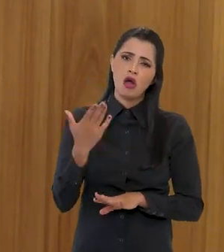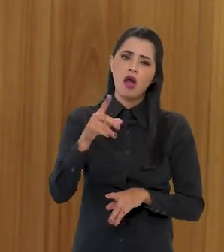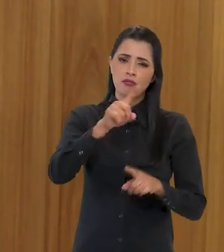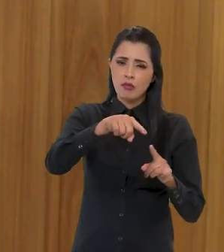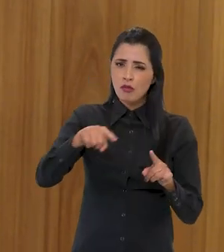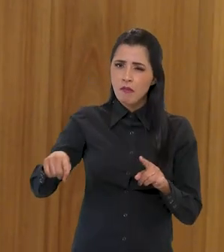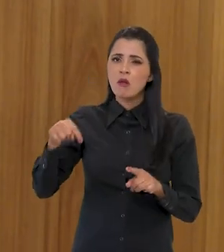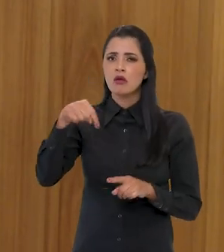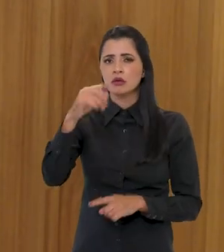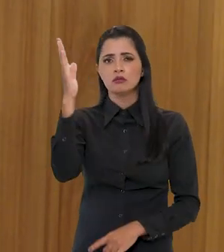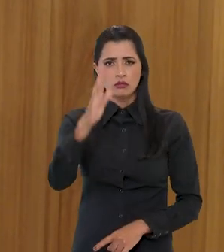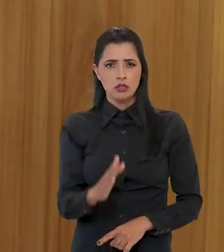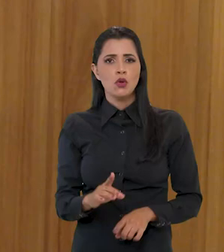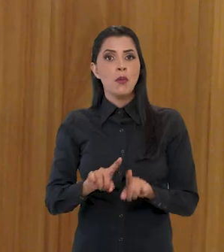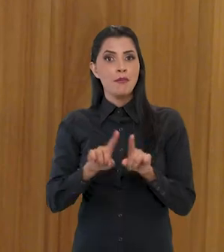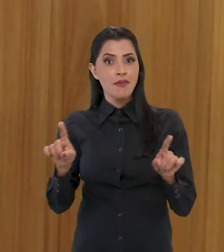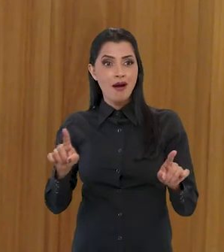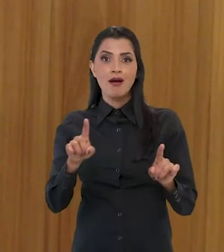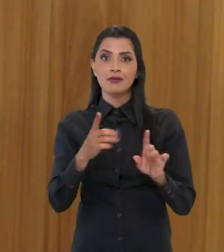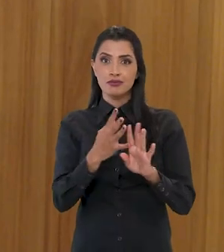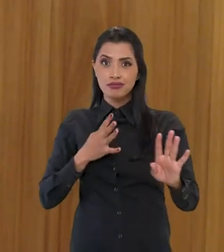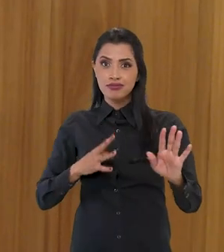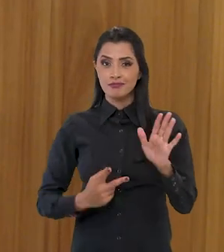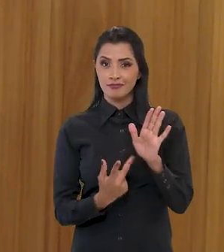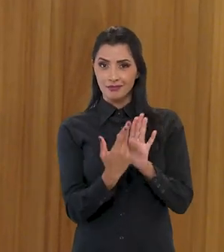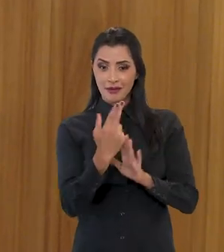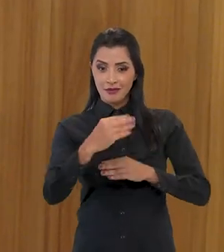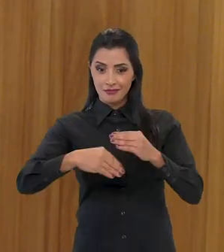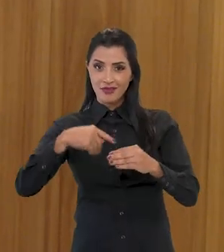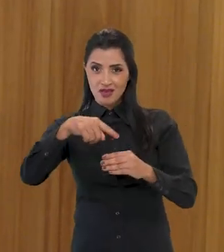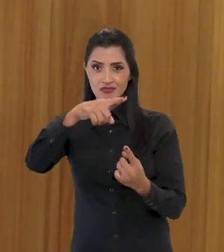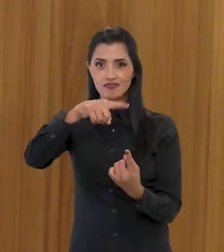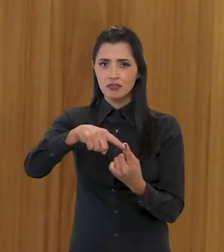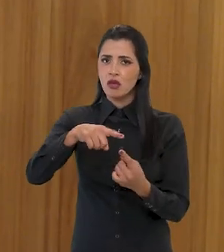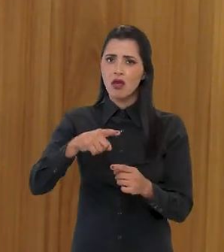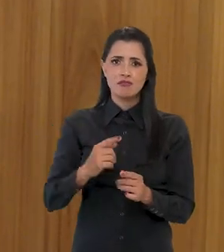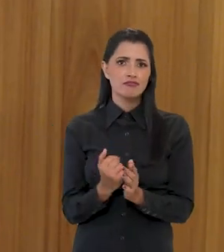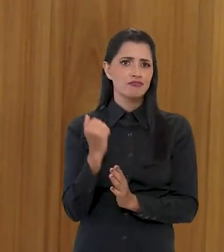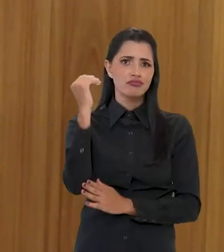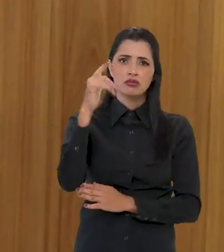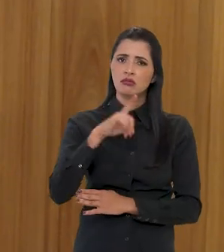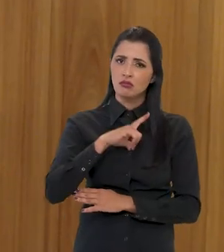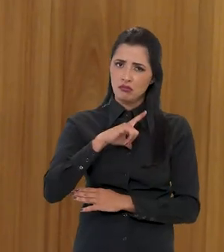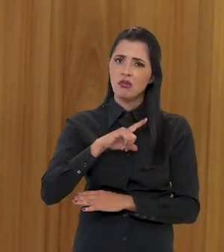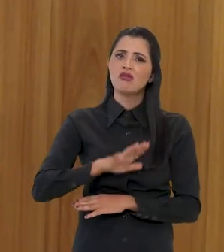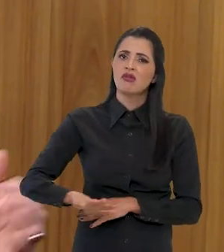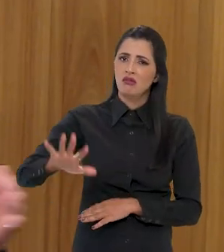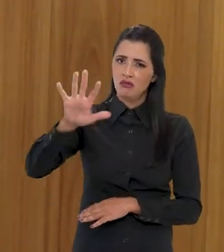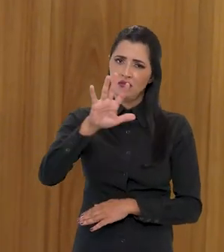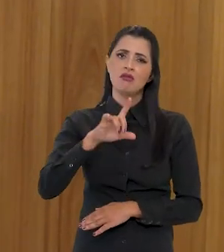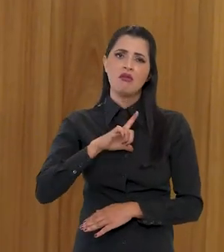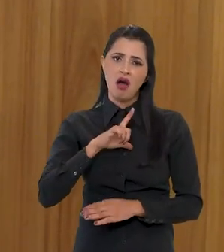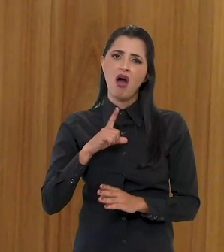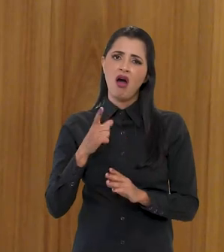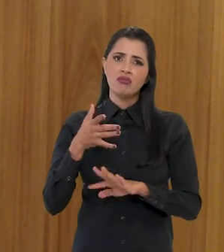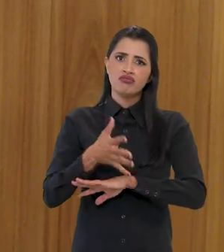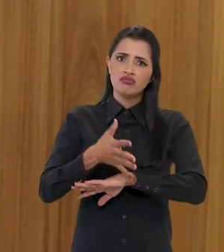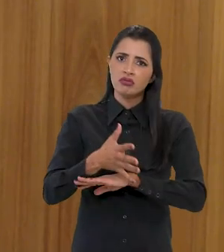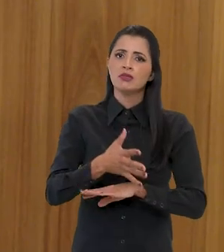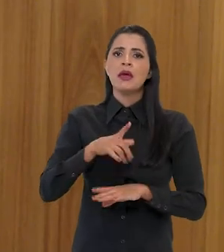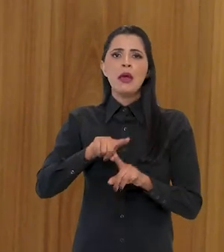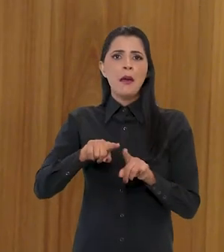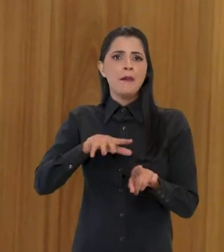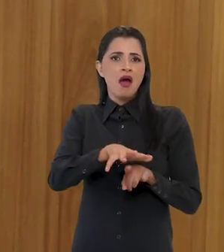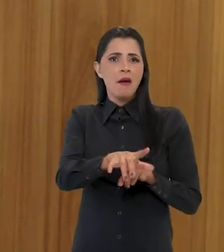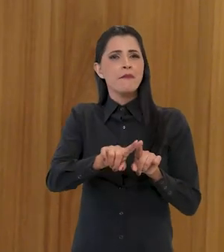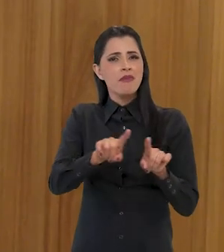haver uma grande variação no Brasil, mas as cirurgias ortopédicas são as, em geral, mais